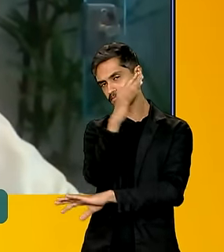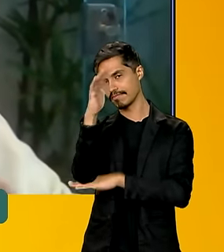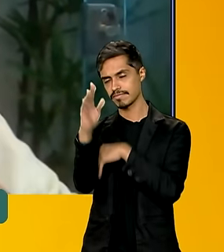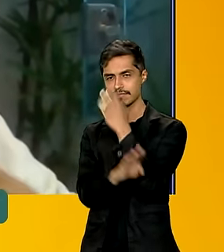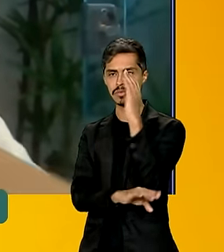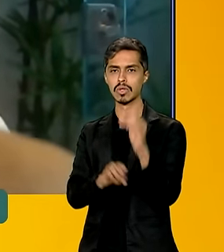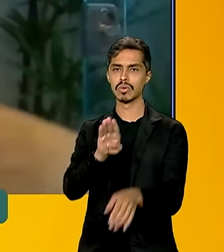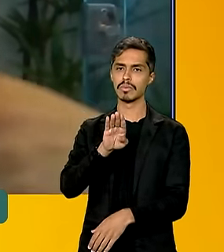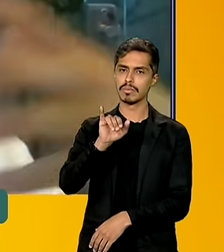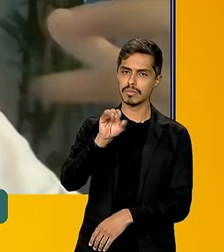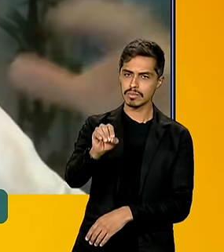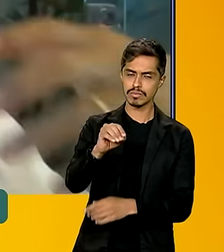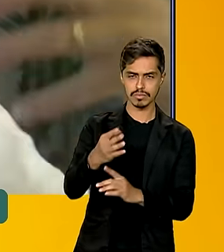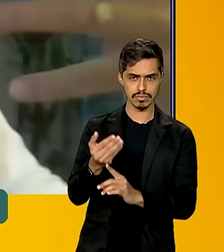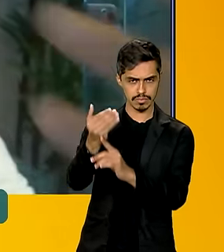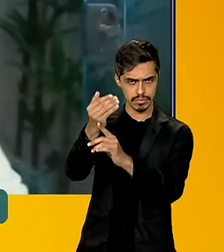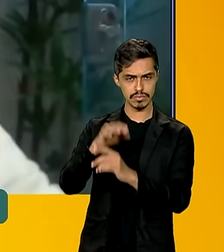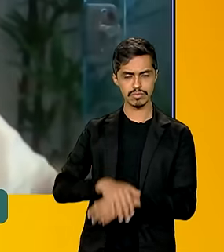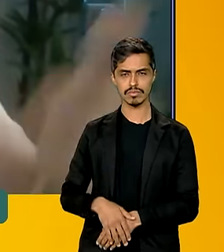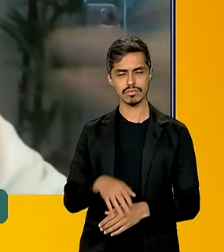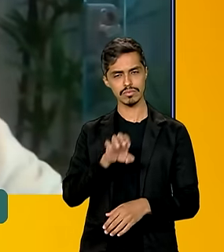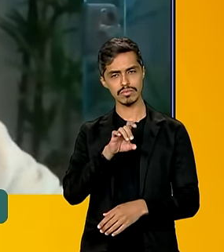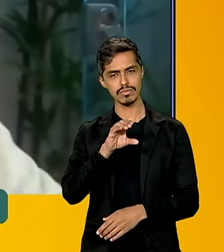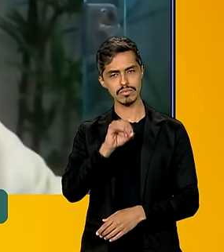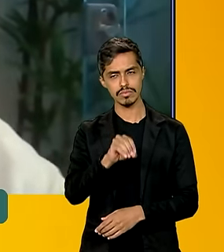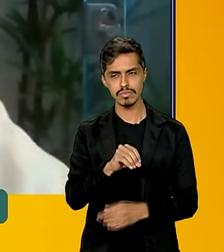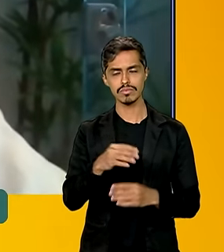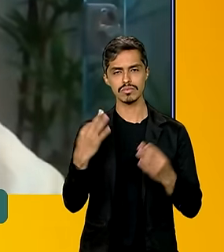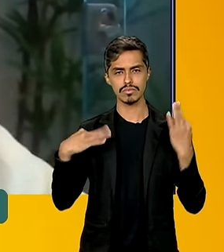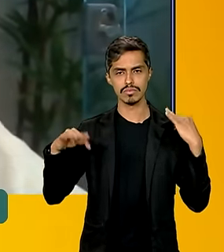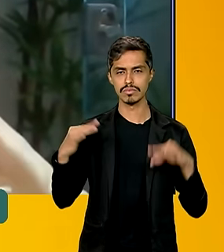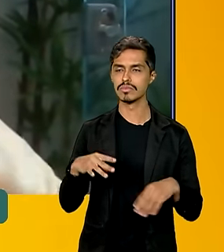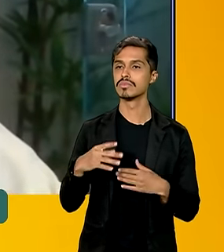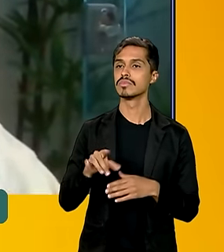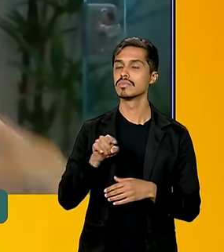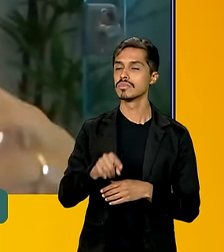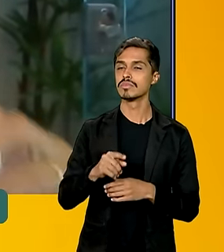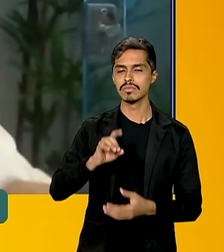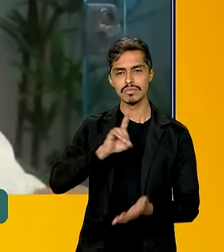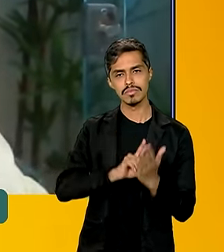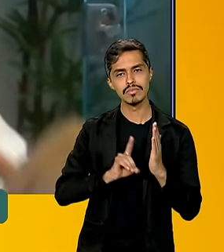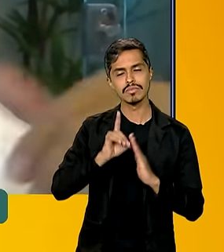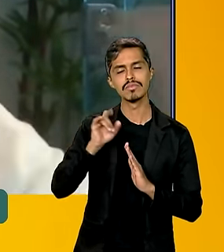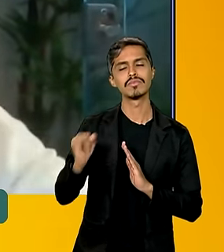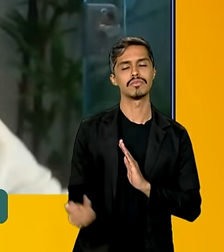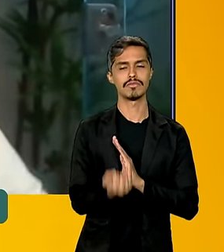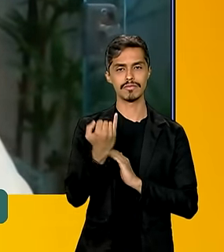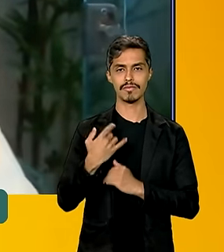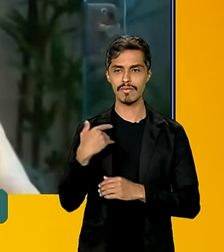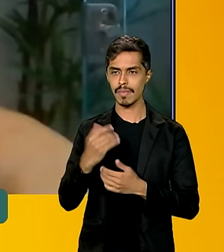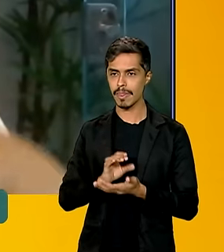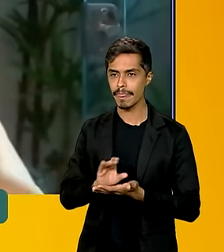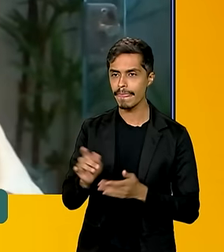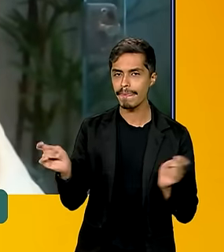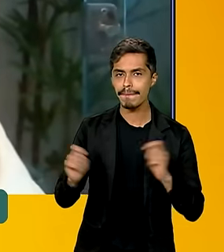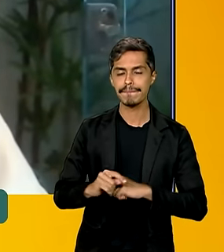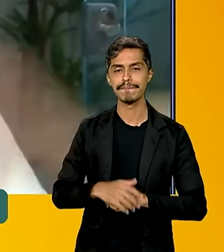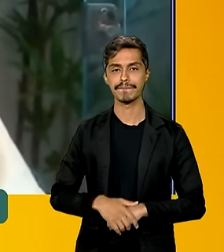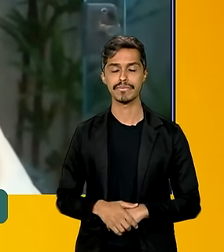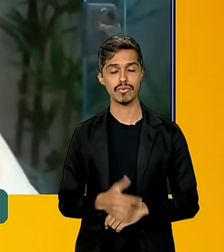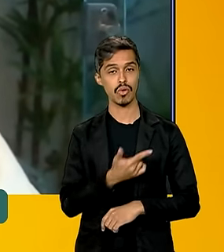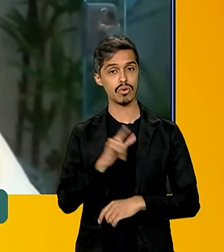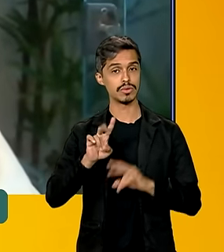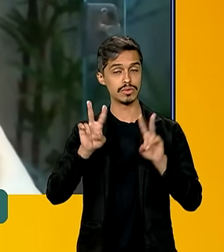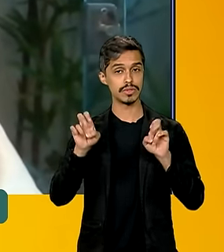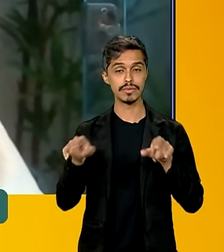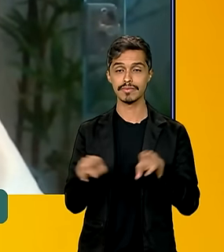biotecnologia, ecoturismo. Então, esse é um decreto muito importante que vai agora viabilizar a implementação dessa política. Um outro